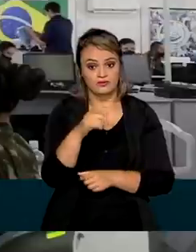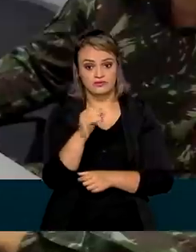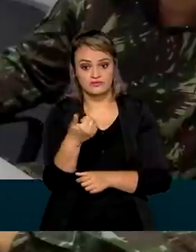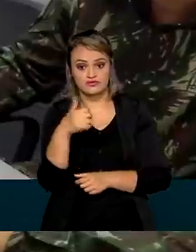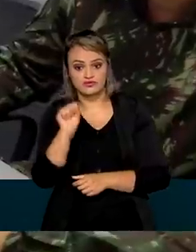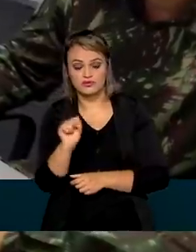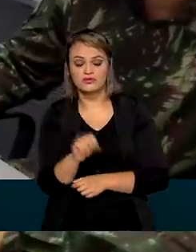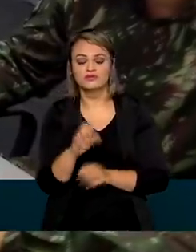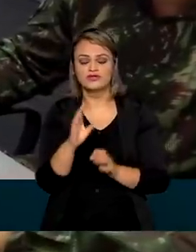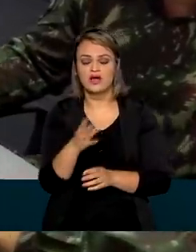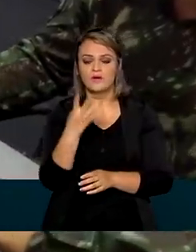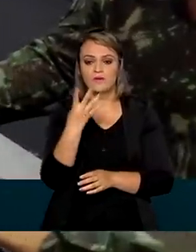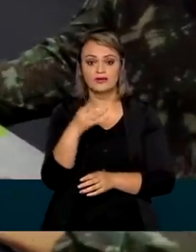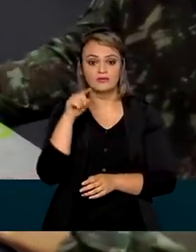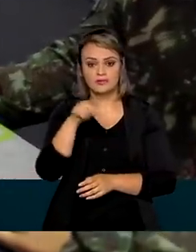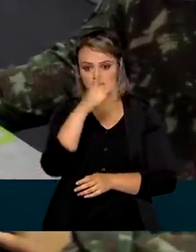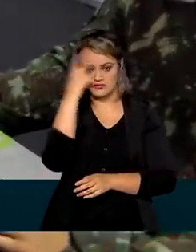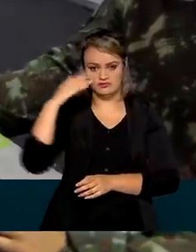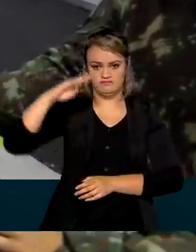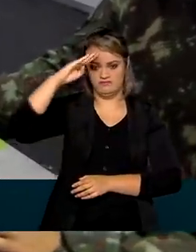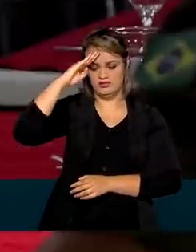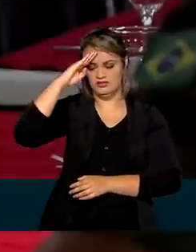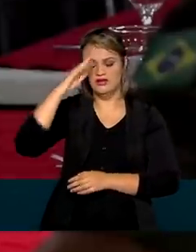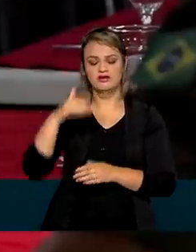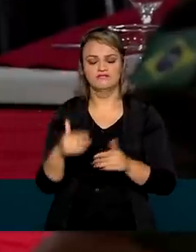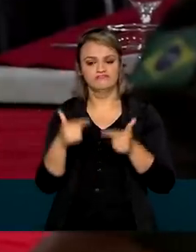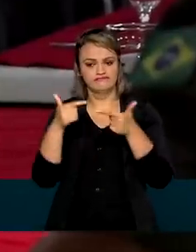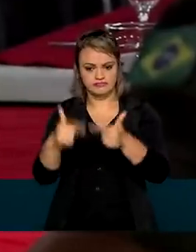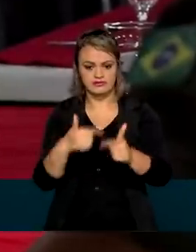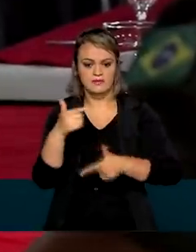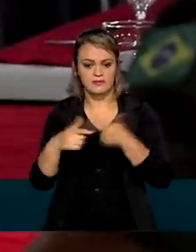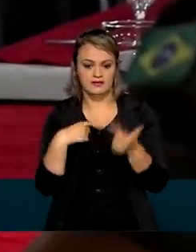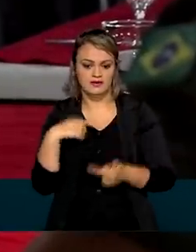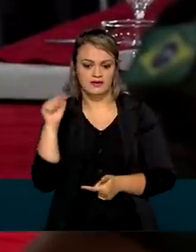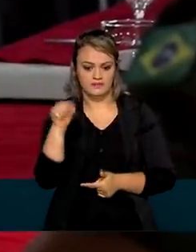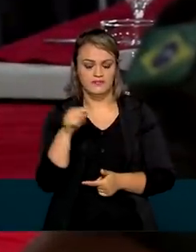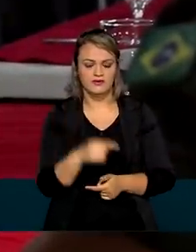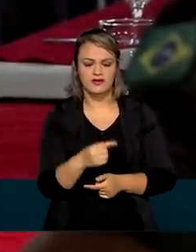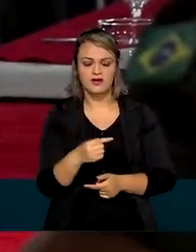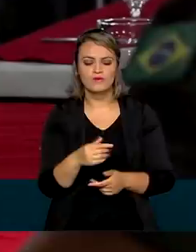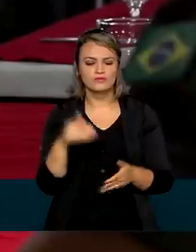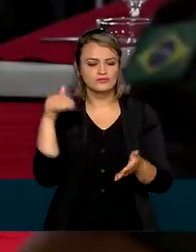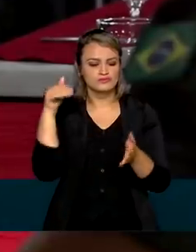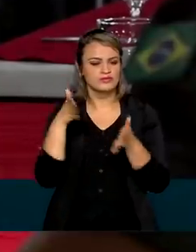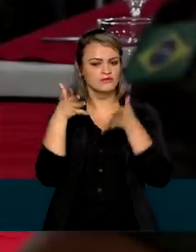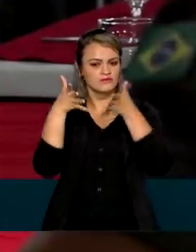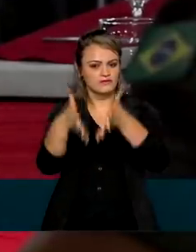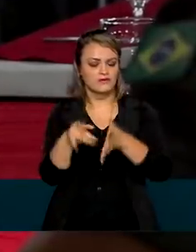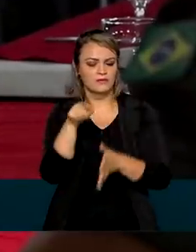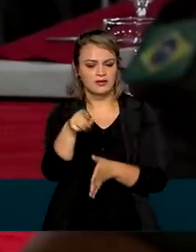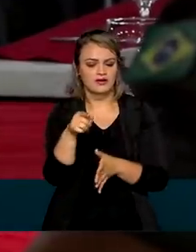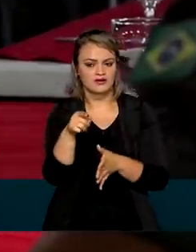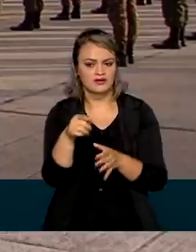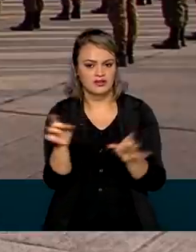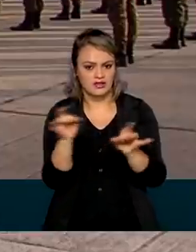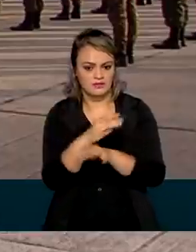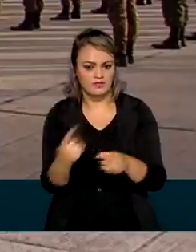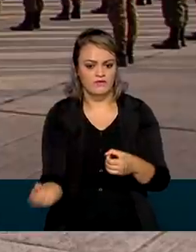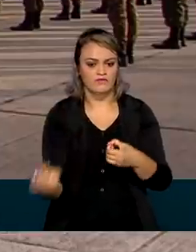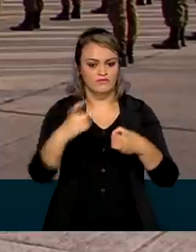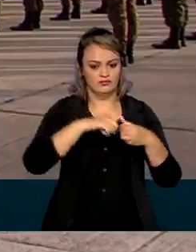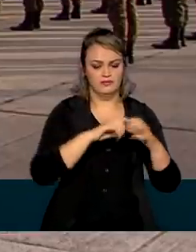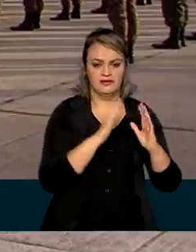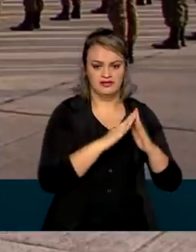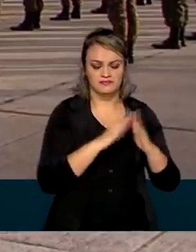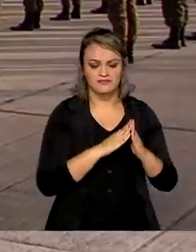mais de 4 mil militares participaram das ações. Os últimos integrantes do Comando Militar do Sudeste voltaram para casa. São